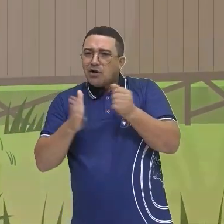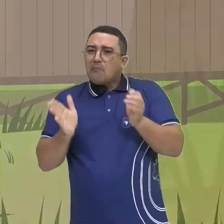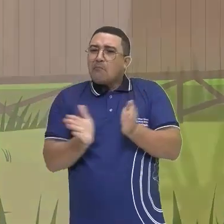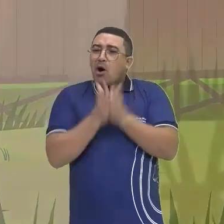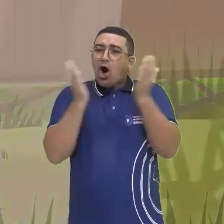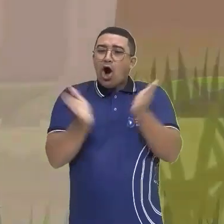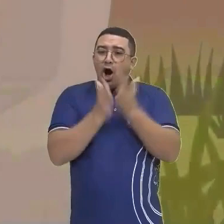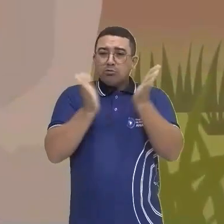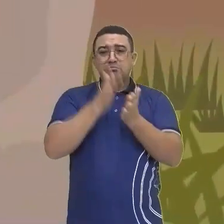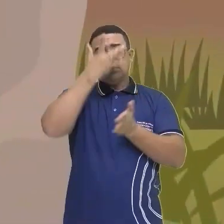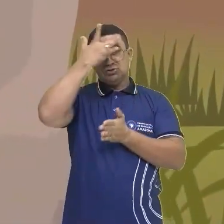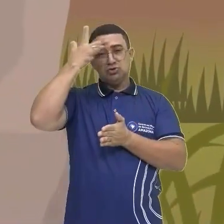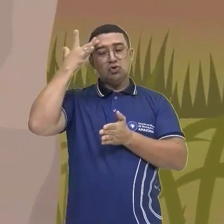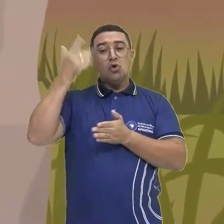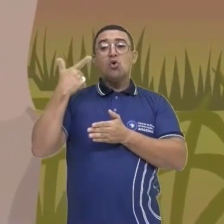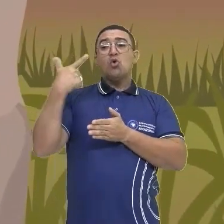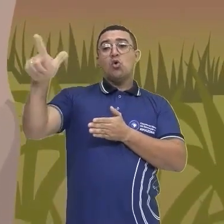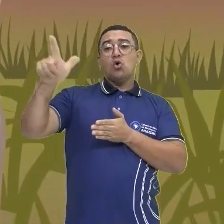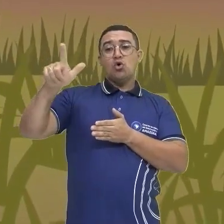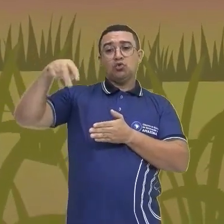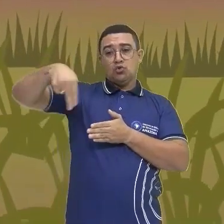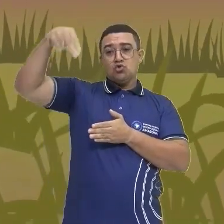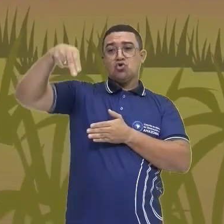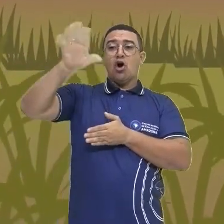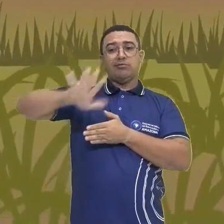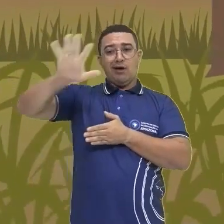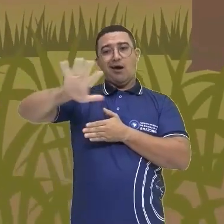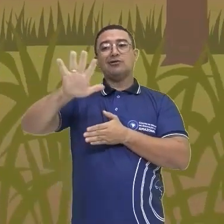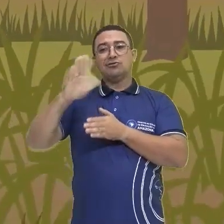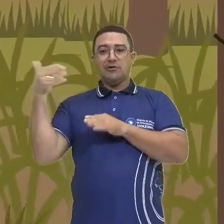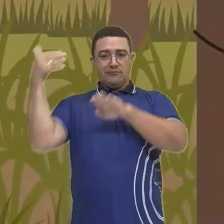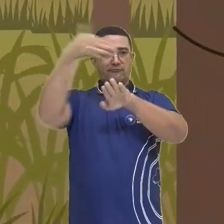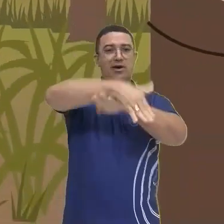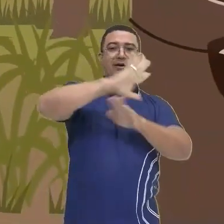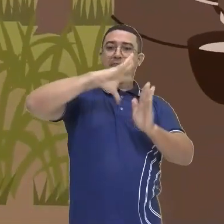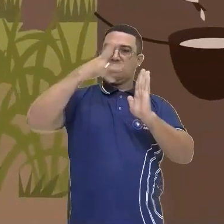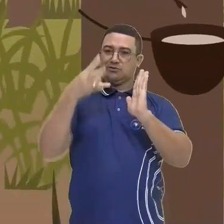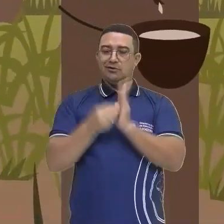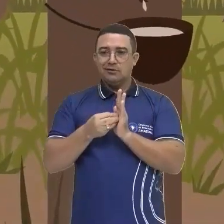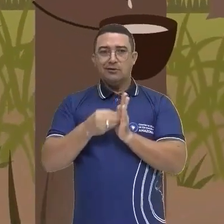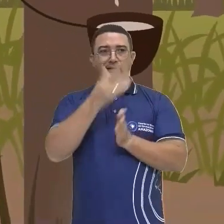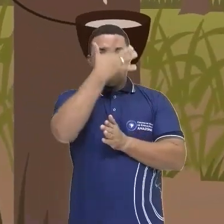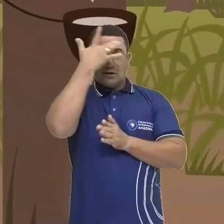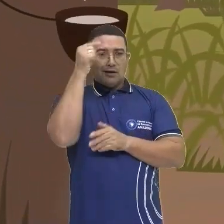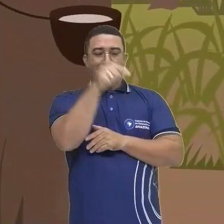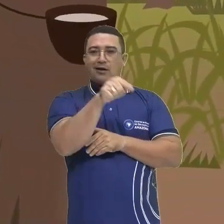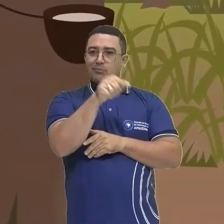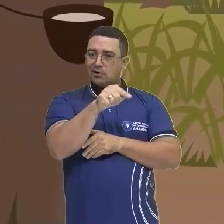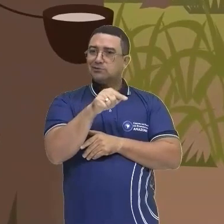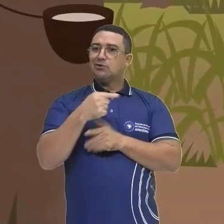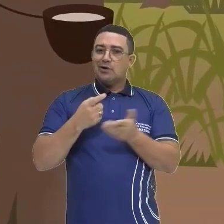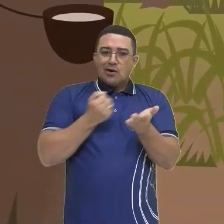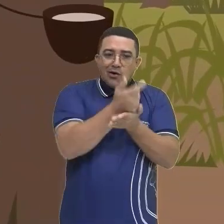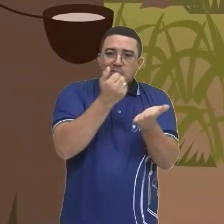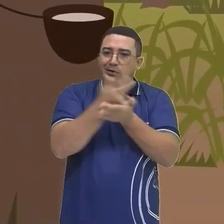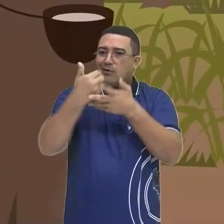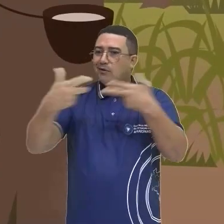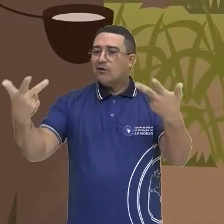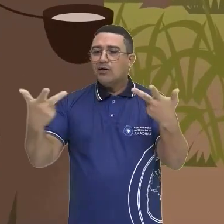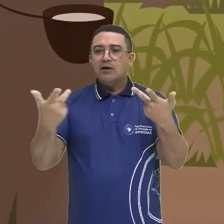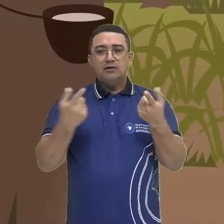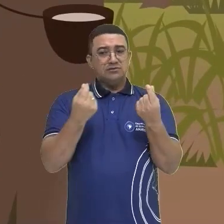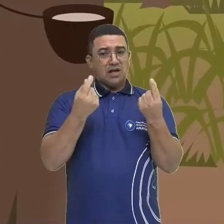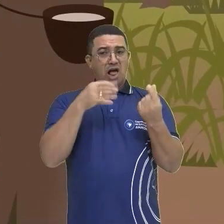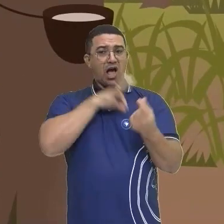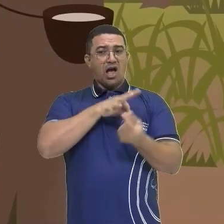das vezes, era o imigrante nordestino que, imerso num sistema de endividamento do qual dificilmente consegue escapar, vivia numa